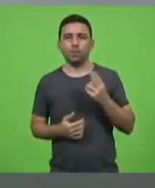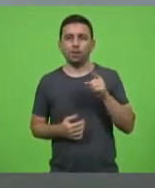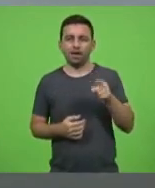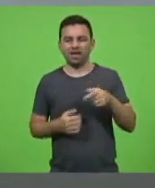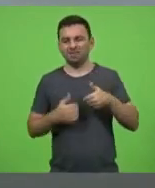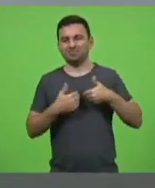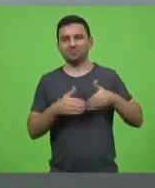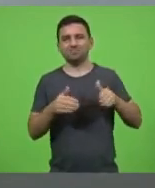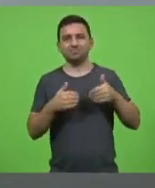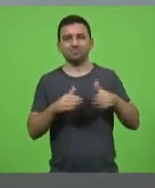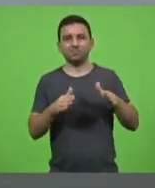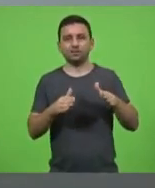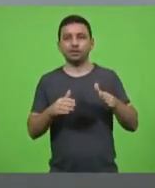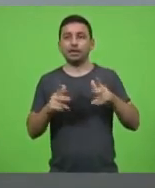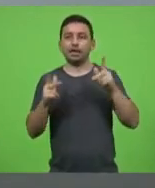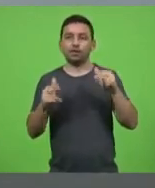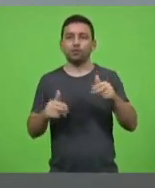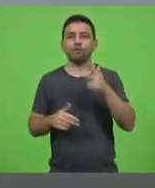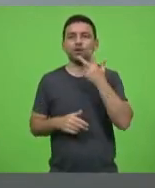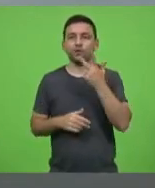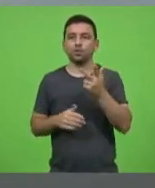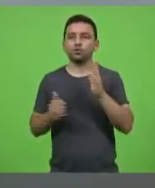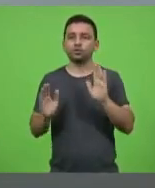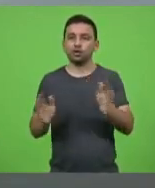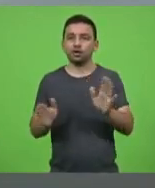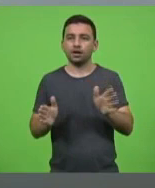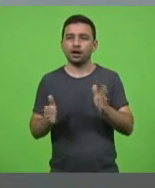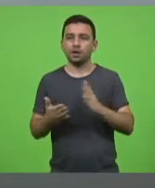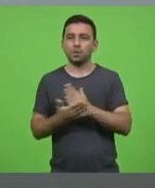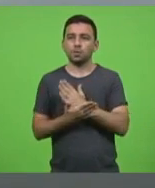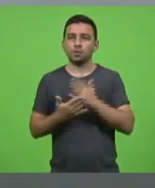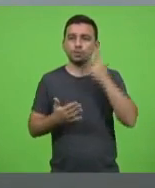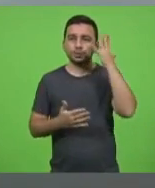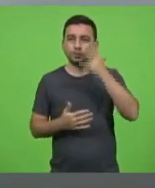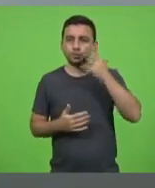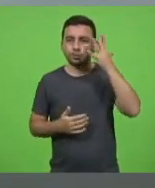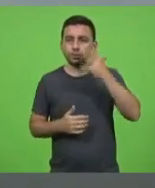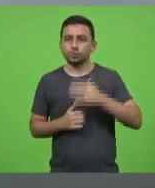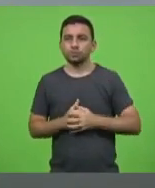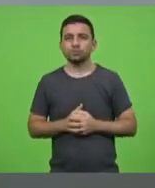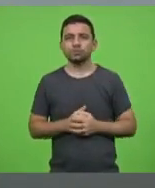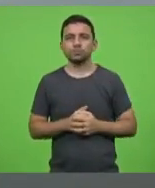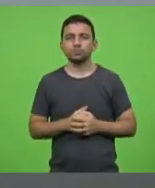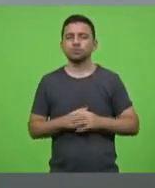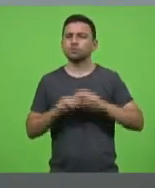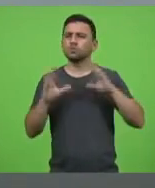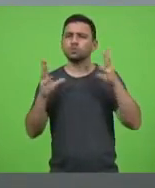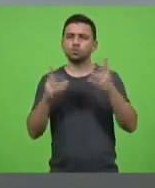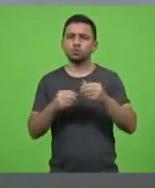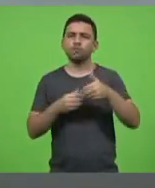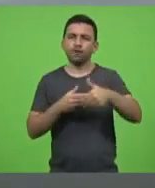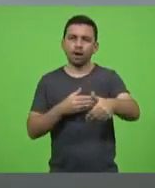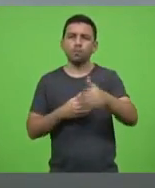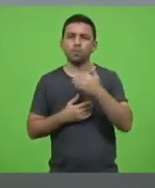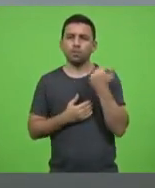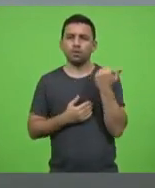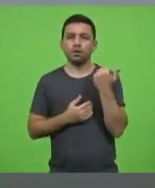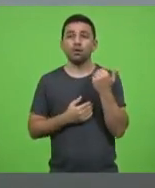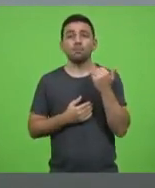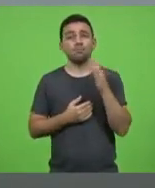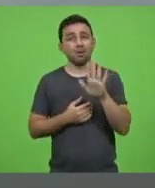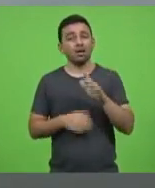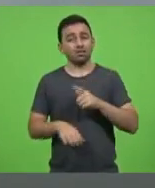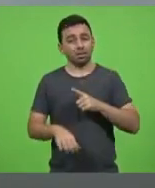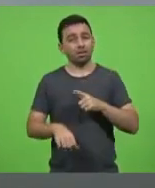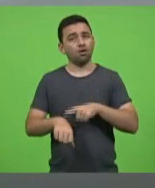como foi colocado já em determinados discursos inflamados todo mundo vai morrer sim mas tem hora para